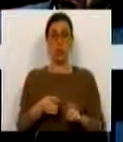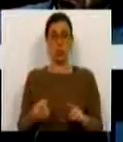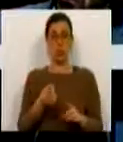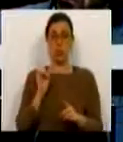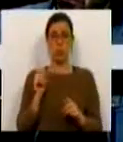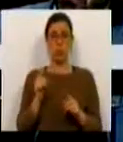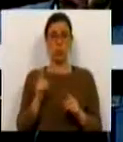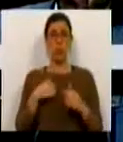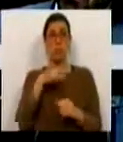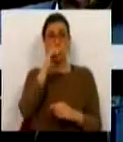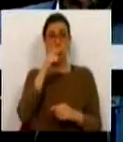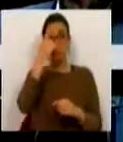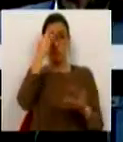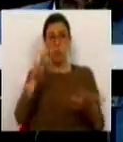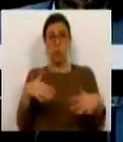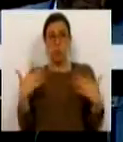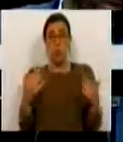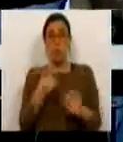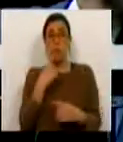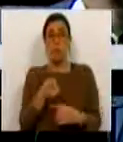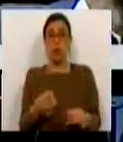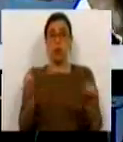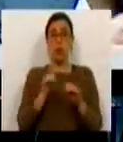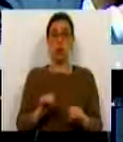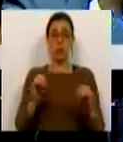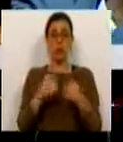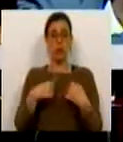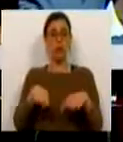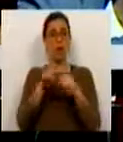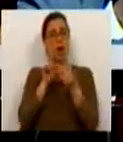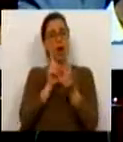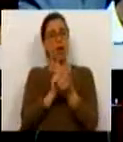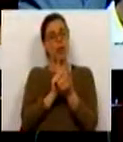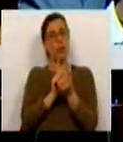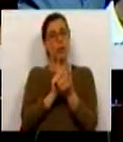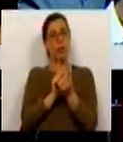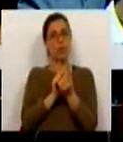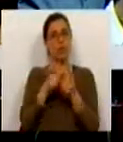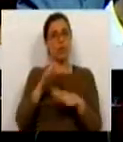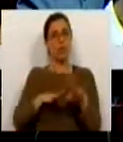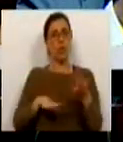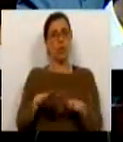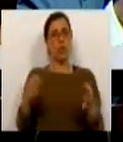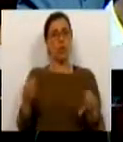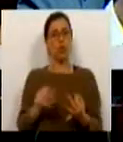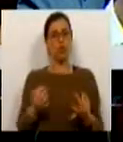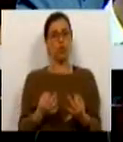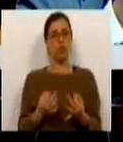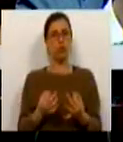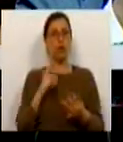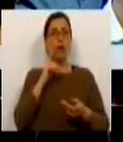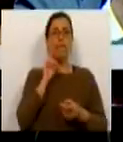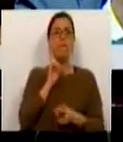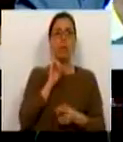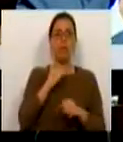foi objeto que me recordo de qualquer menção nas audições que realizámos relativamente à